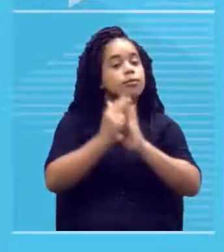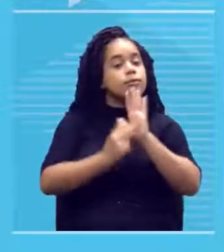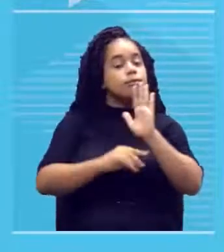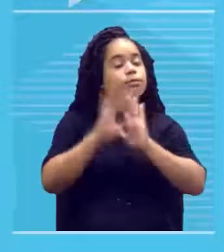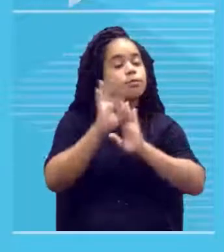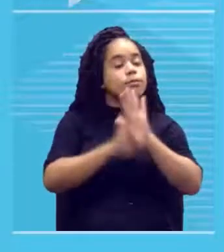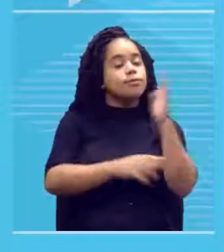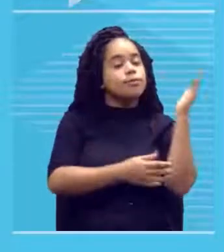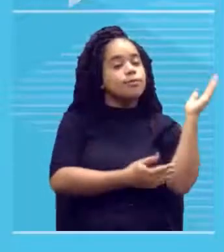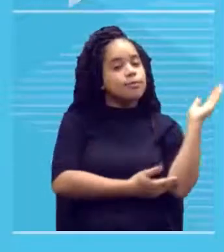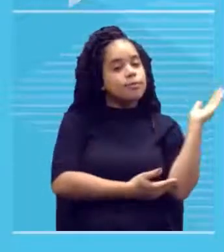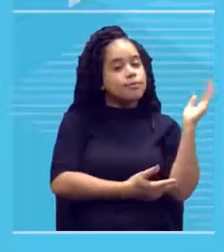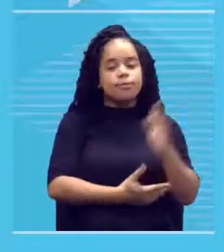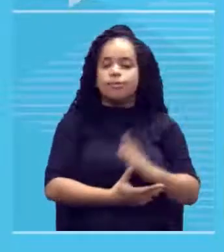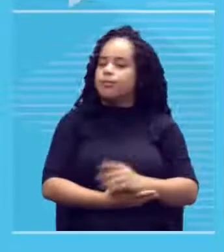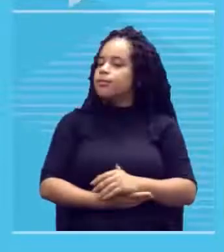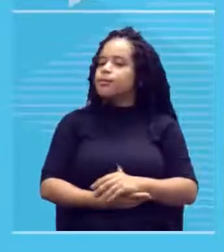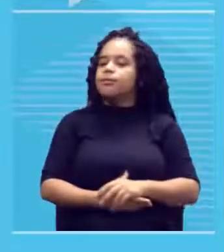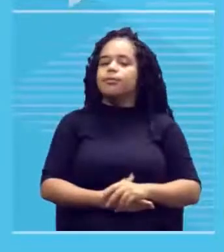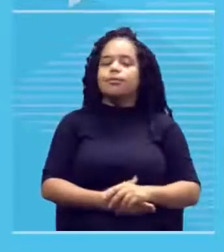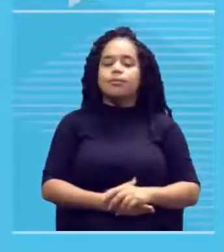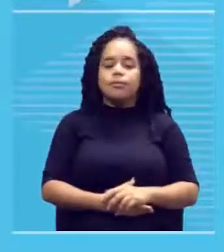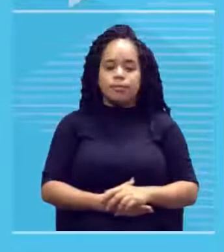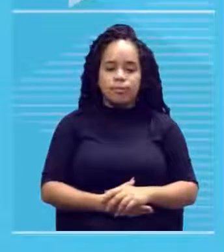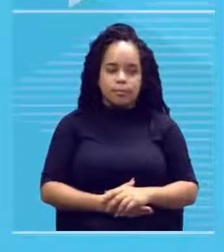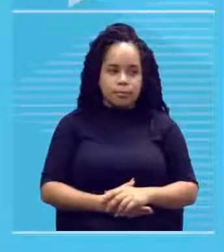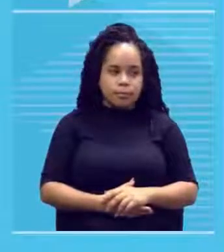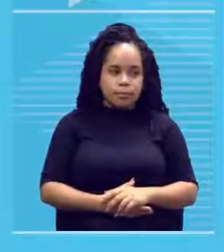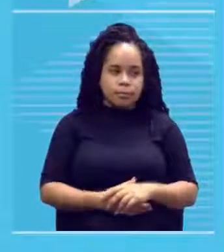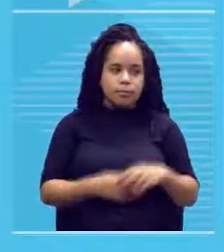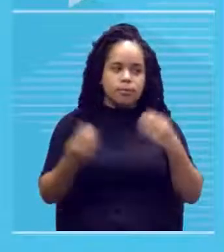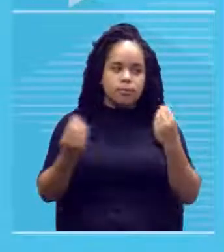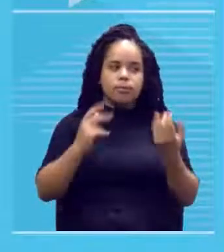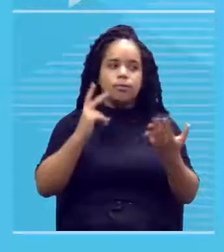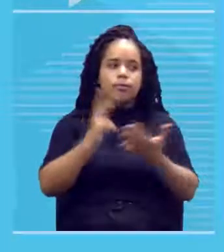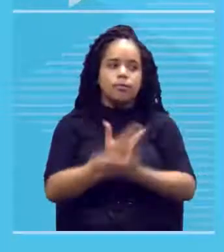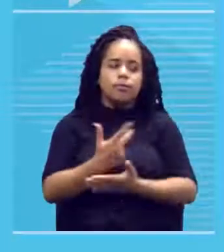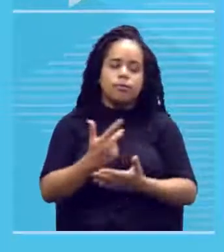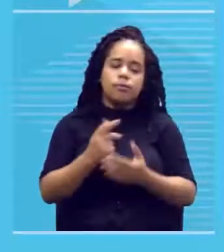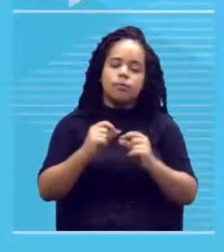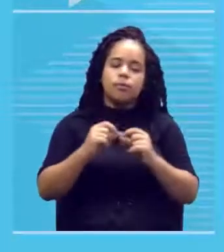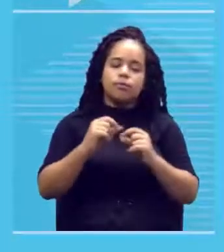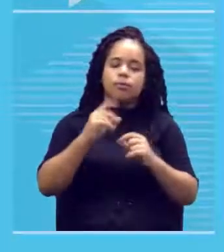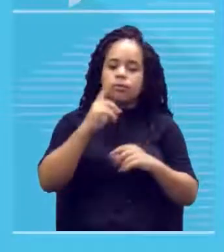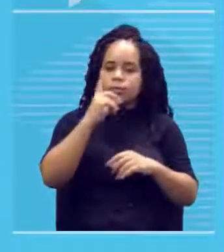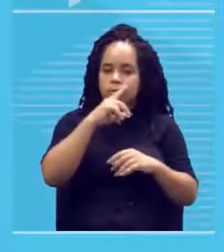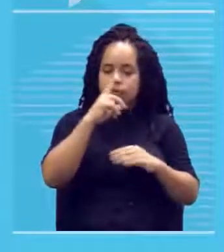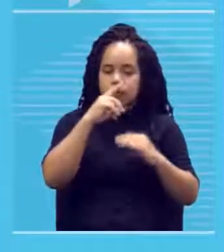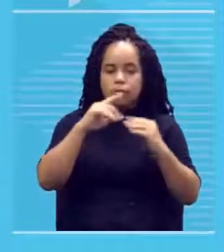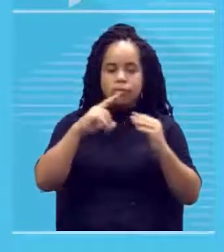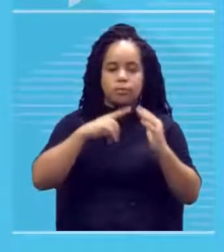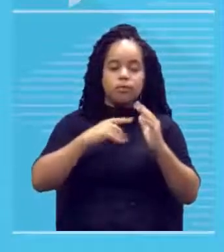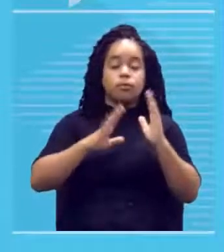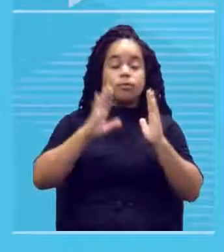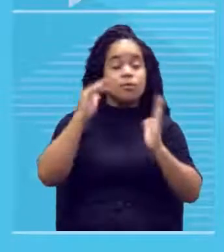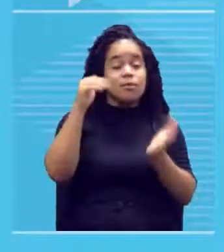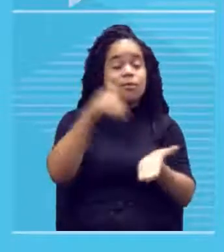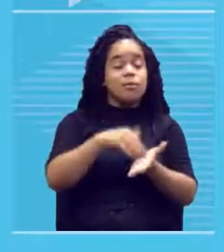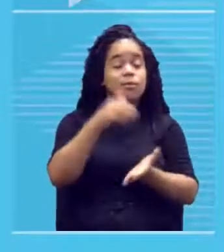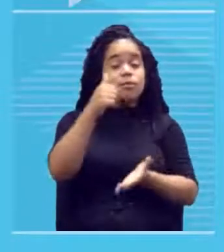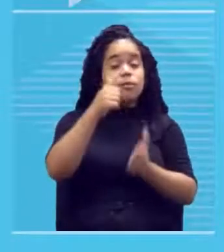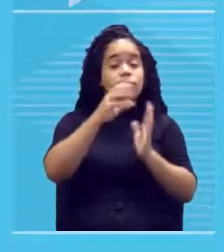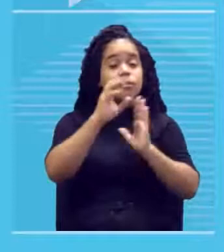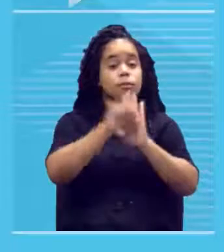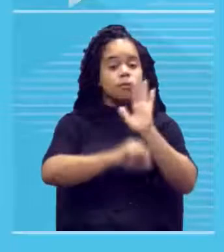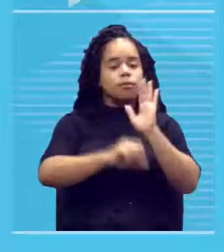fotografia, ela sofreu um declínio. Como assim? Até o século XIX, tudo